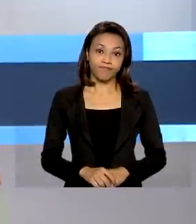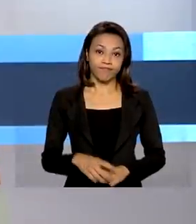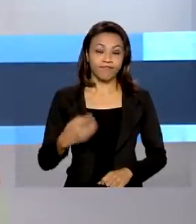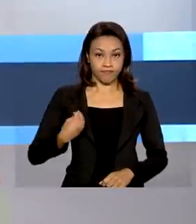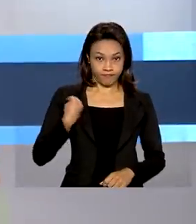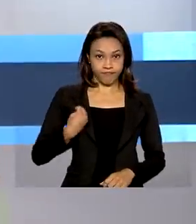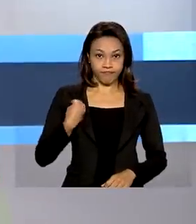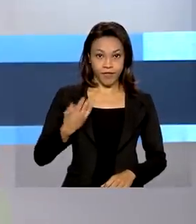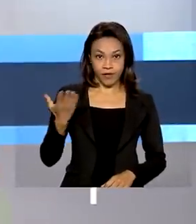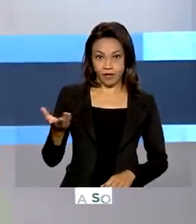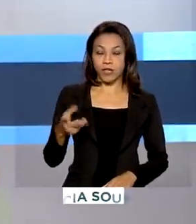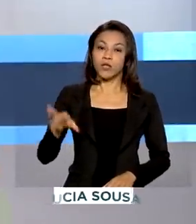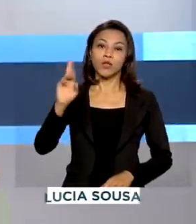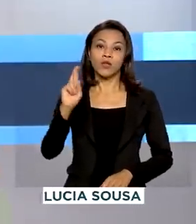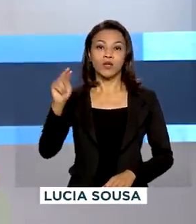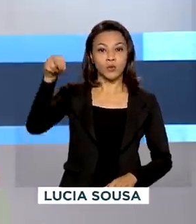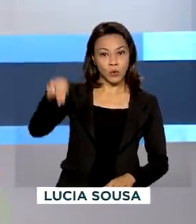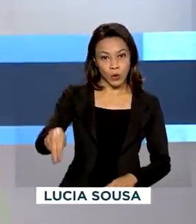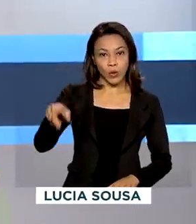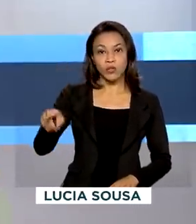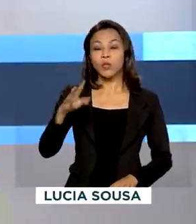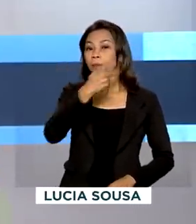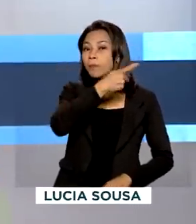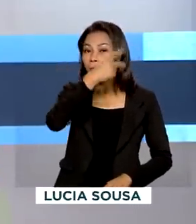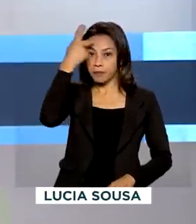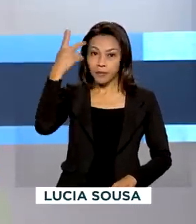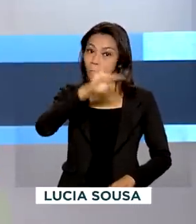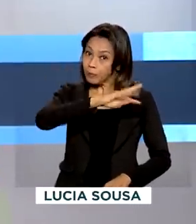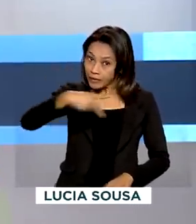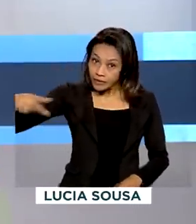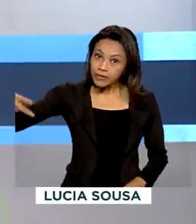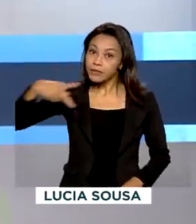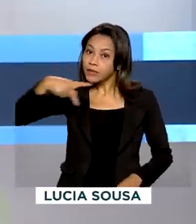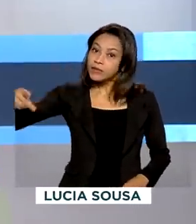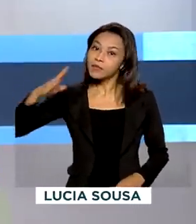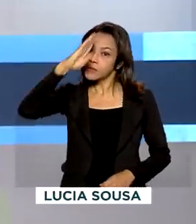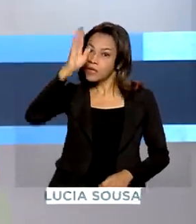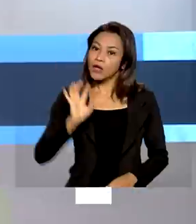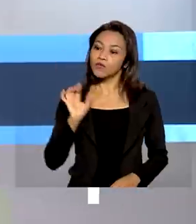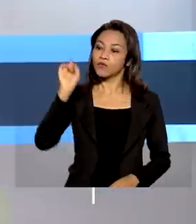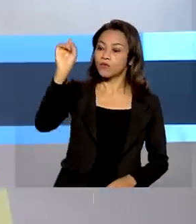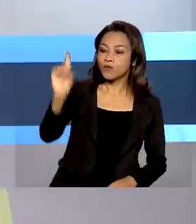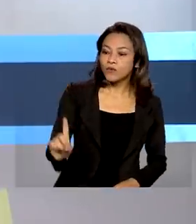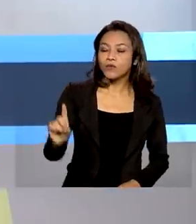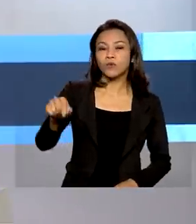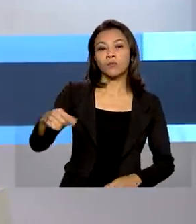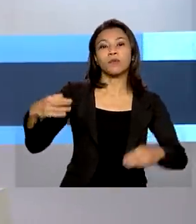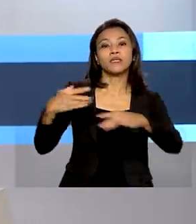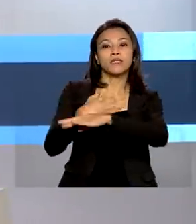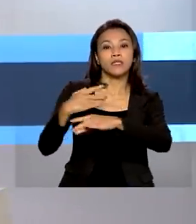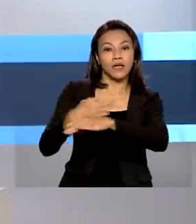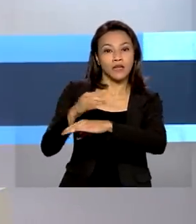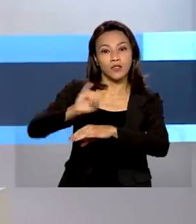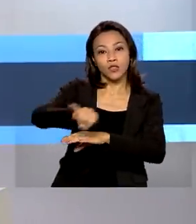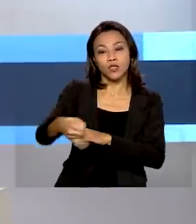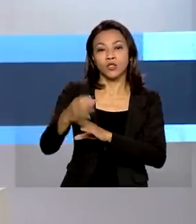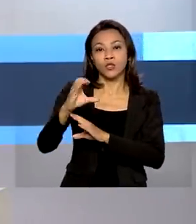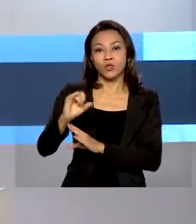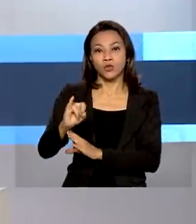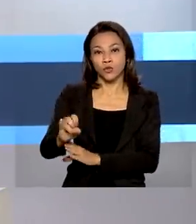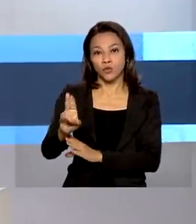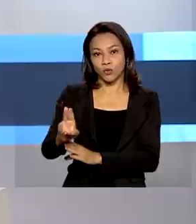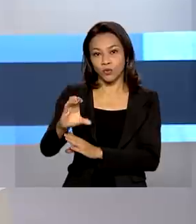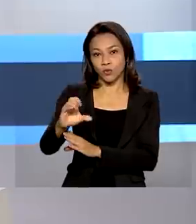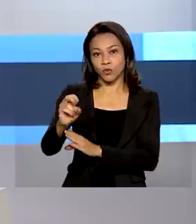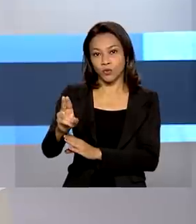no Rio Grande do Norte, o presidente Jair Bolsonaro visitou a barragem de Oiticica, na cidade de Jucurutu. A obra também faz parte do projeto